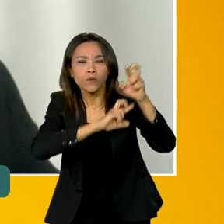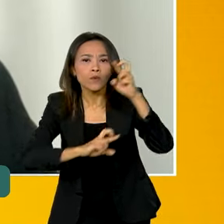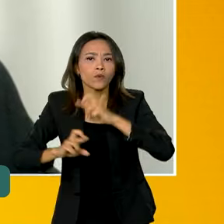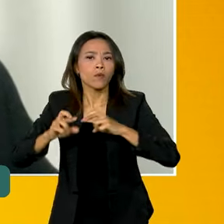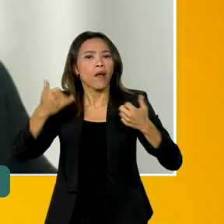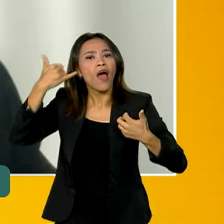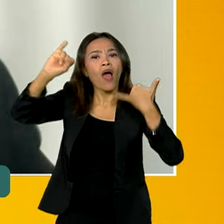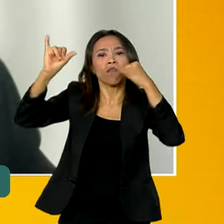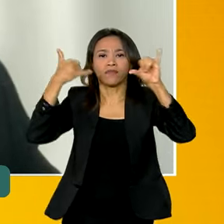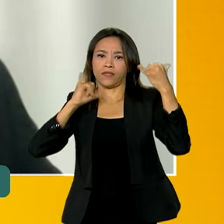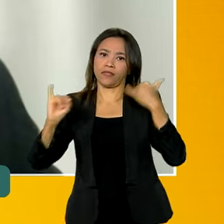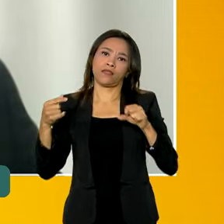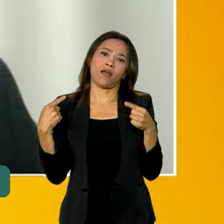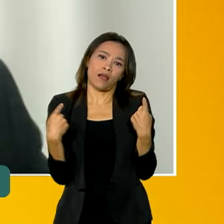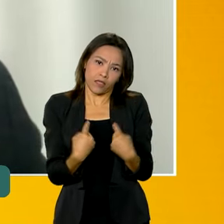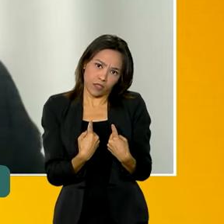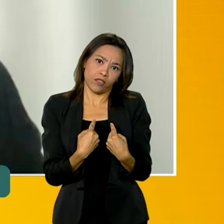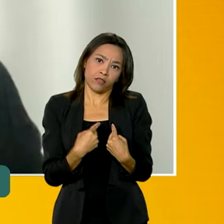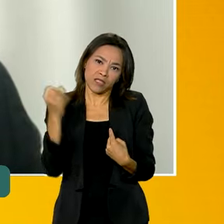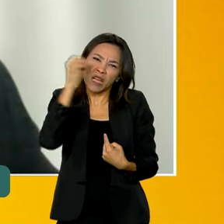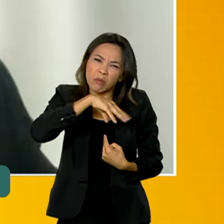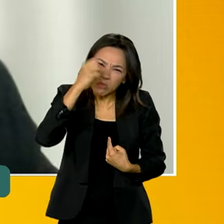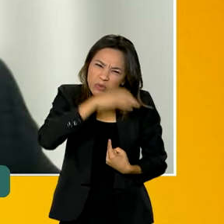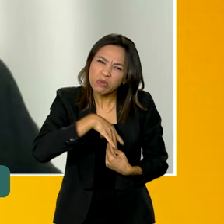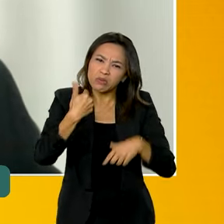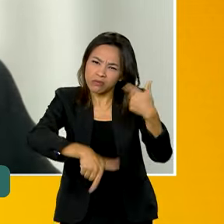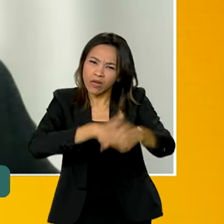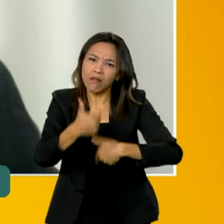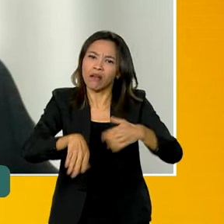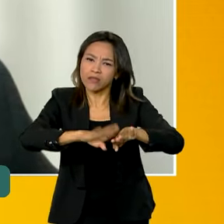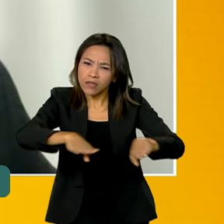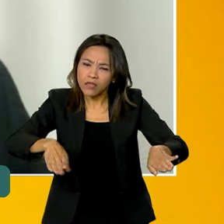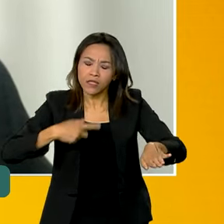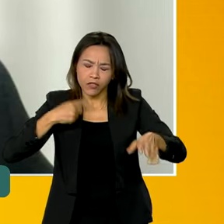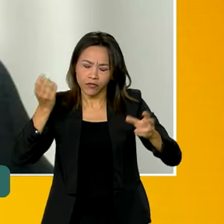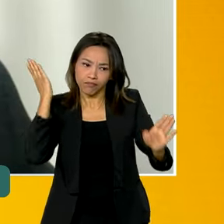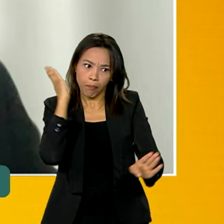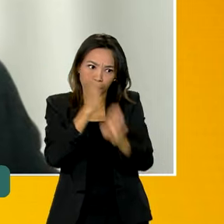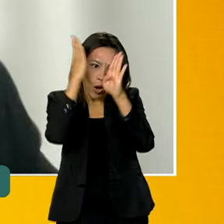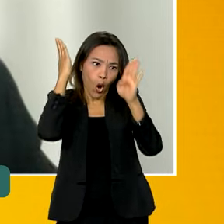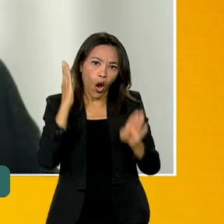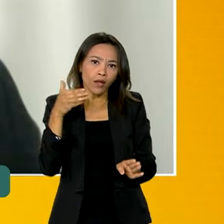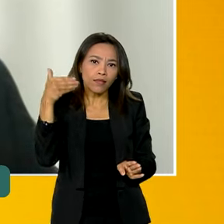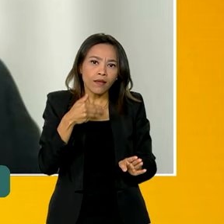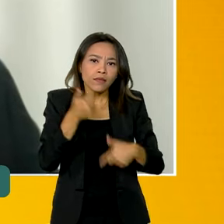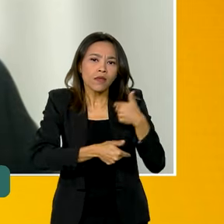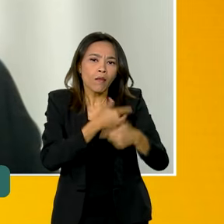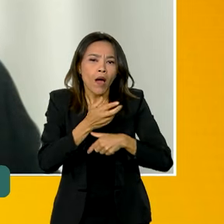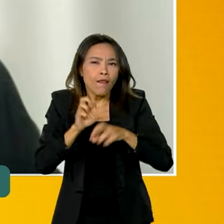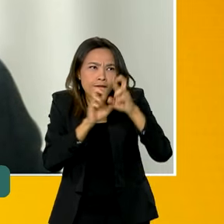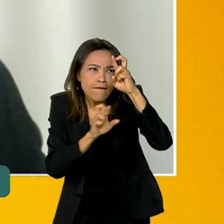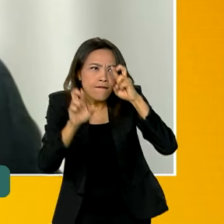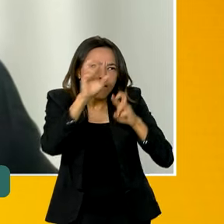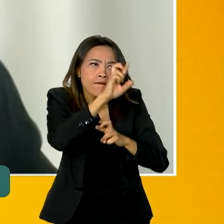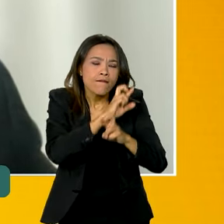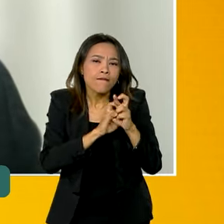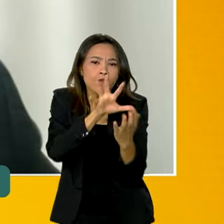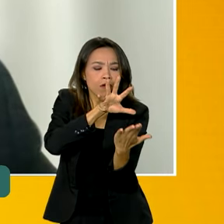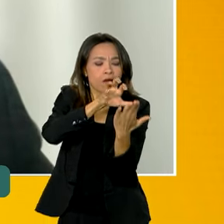combate às situações de exploração do trabalho infantil e foram constatados nessas operações cerca de 2